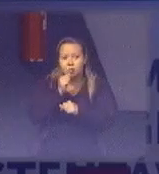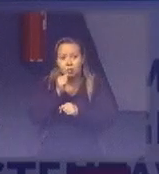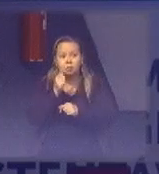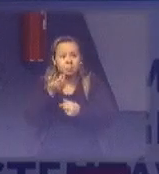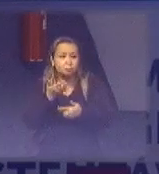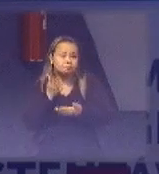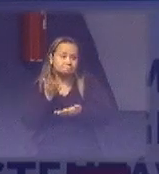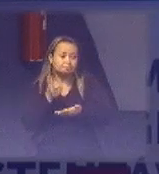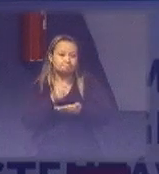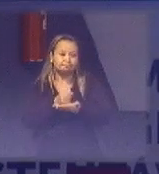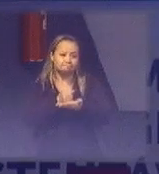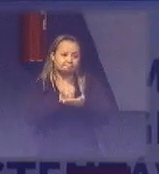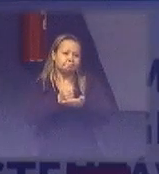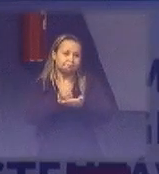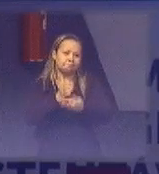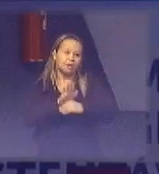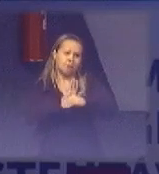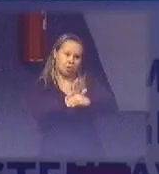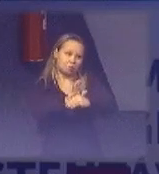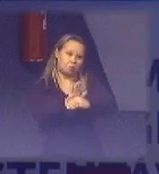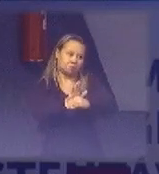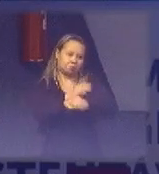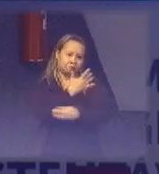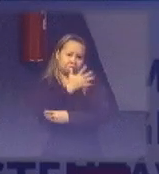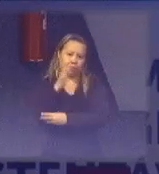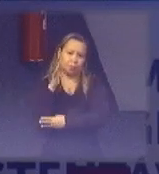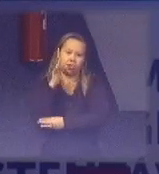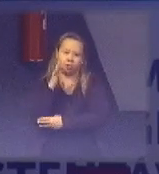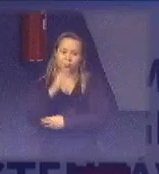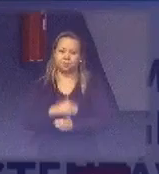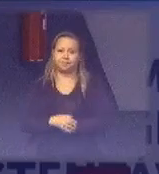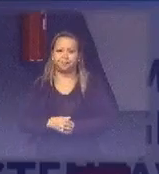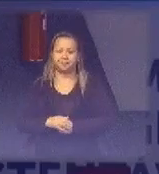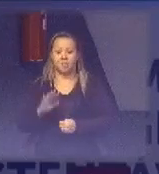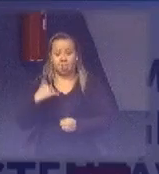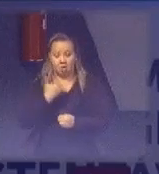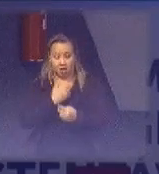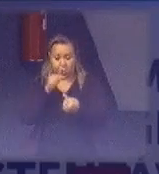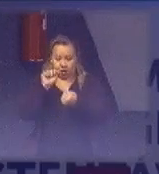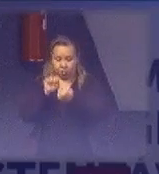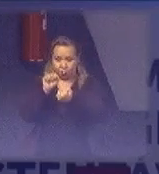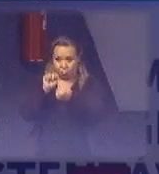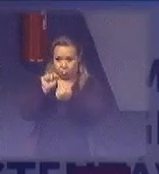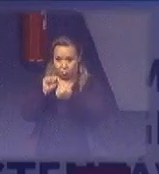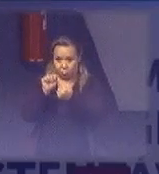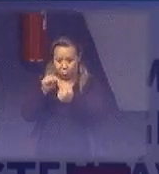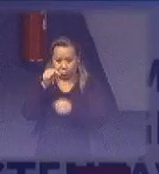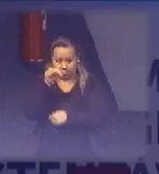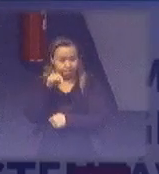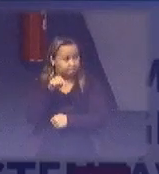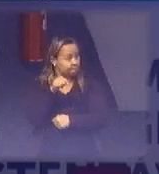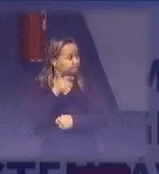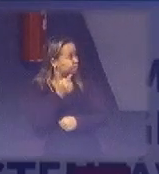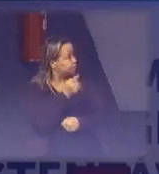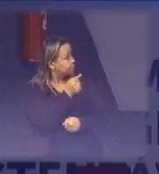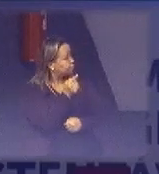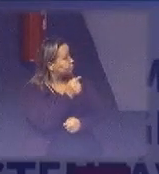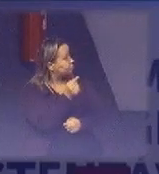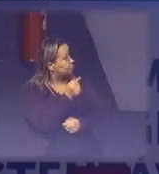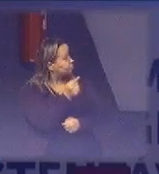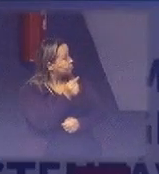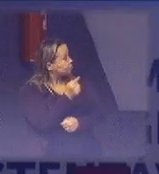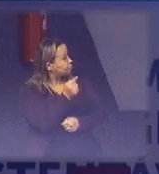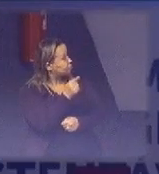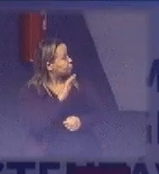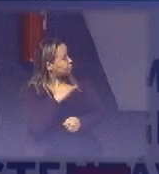educação ambiental. Ok? Bom. Nosso objetivo, gente, é esse bem aqui. Pode colocar?